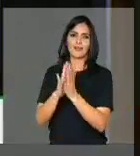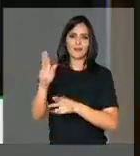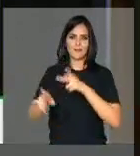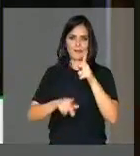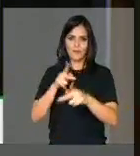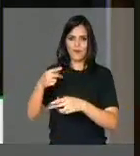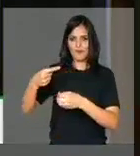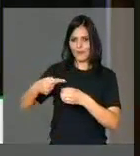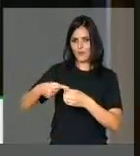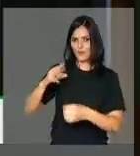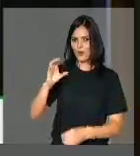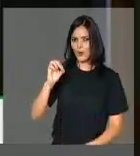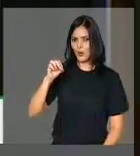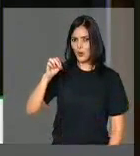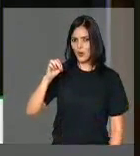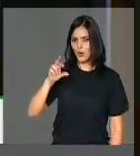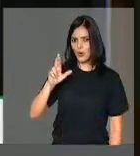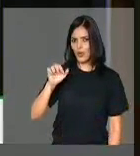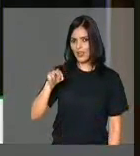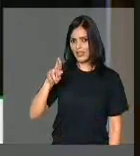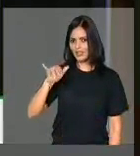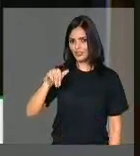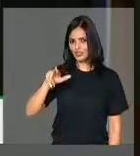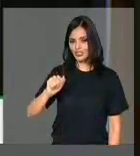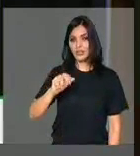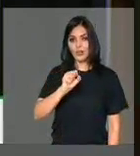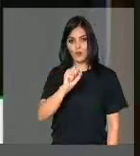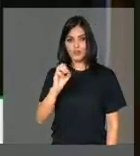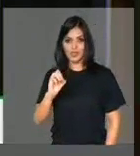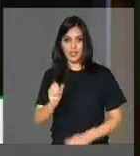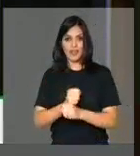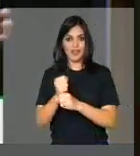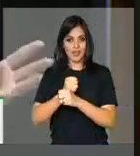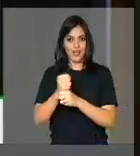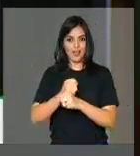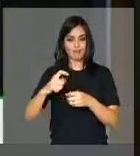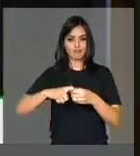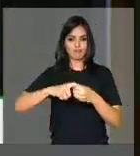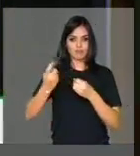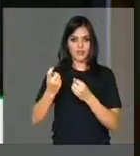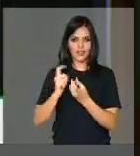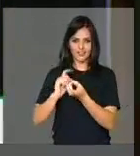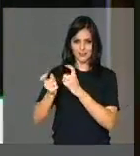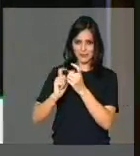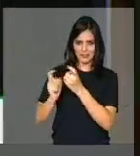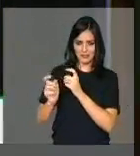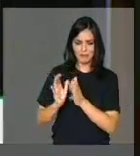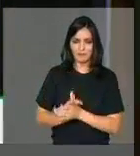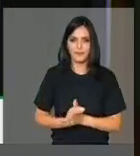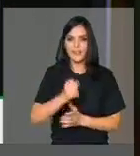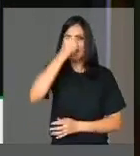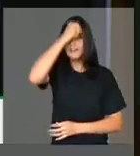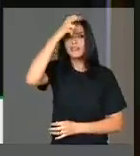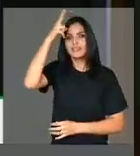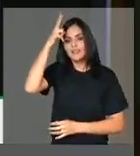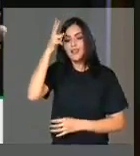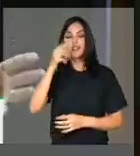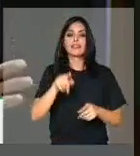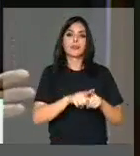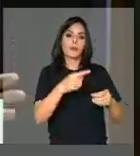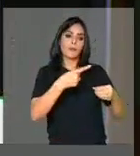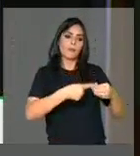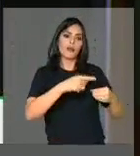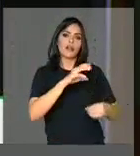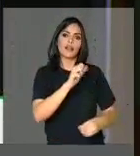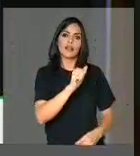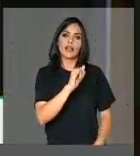comemoração de 80 anos de emancipação política. Também o município de Cairu, que no